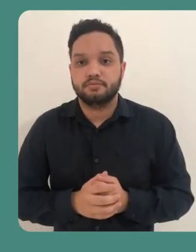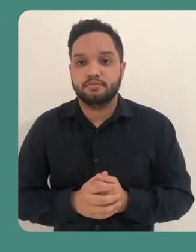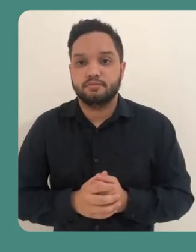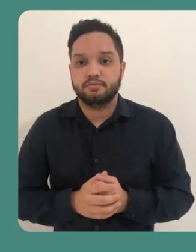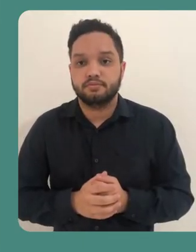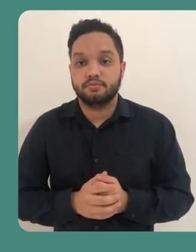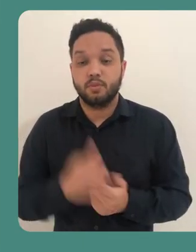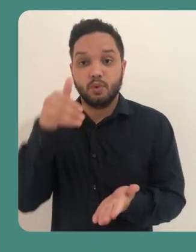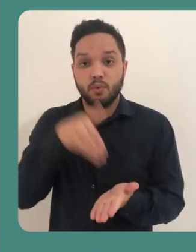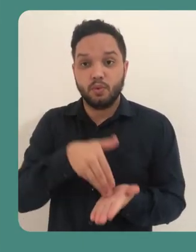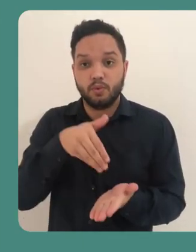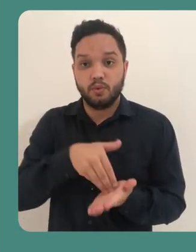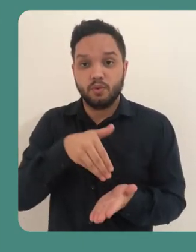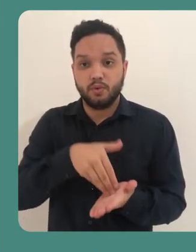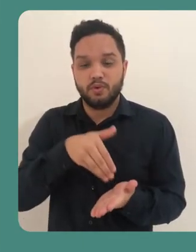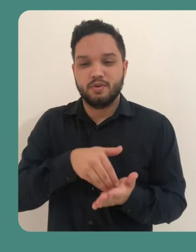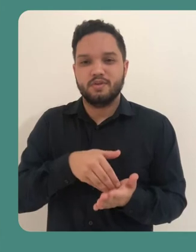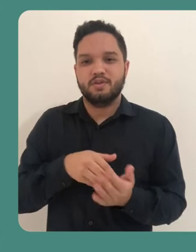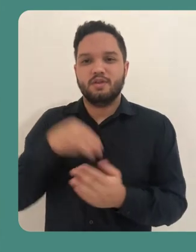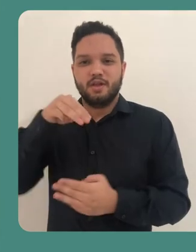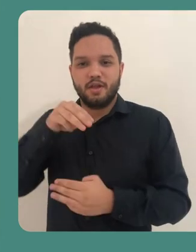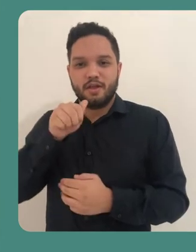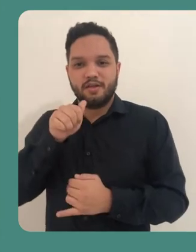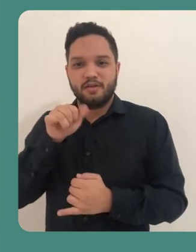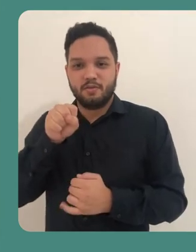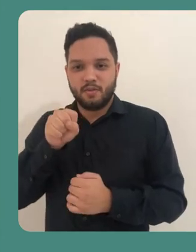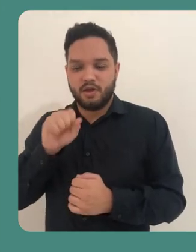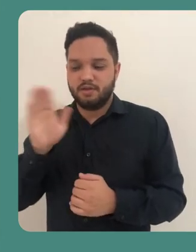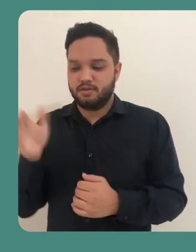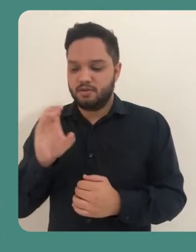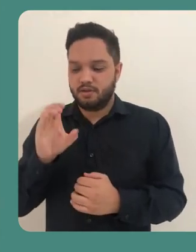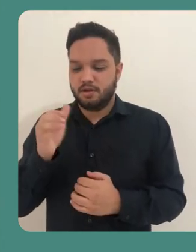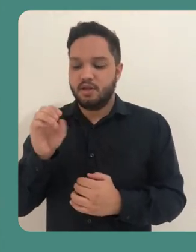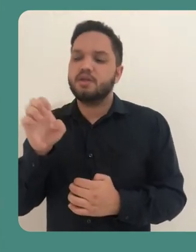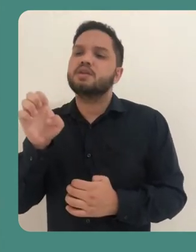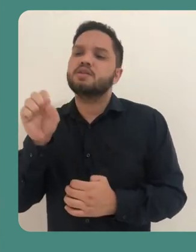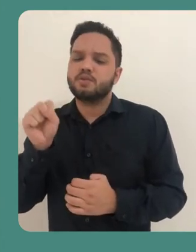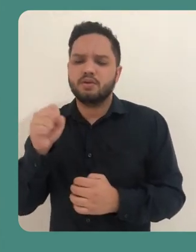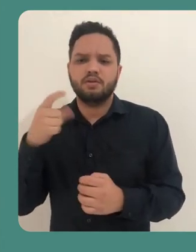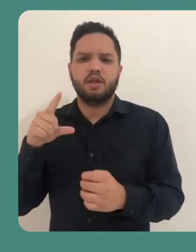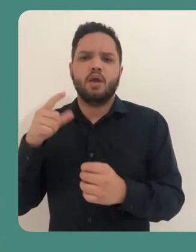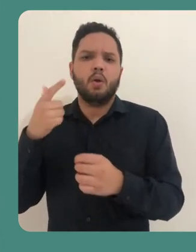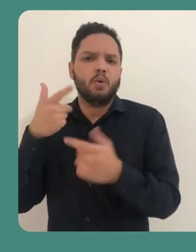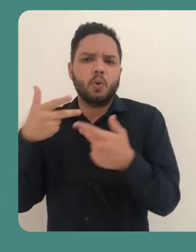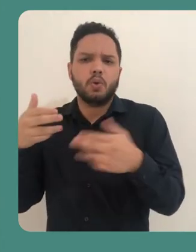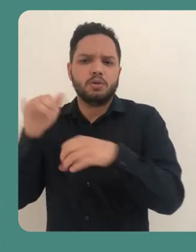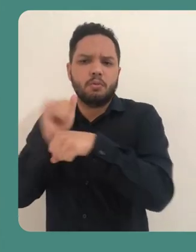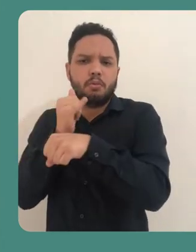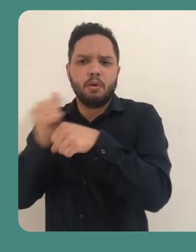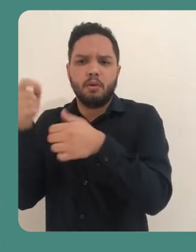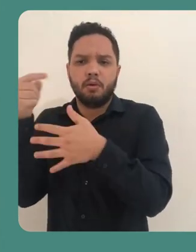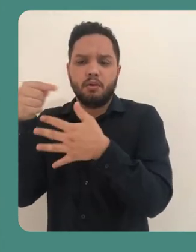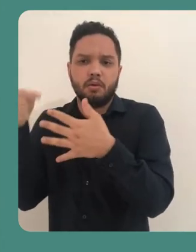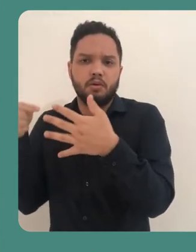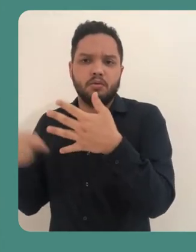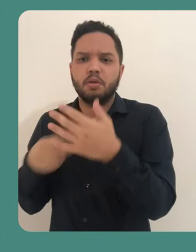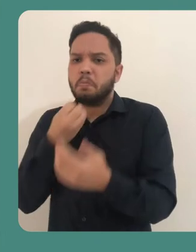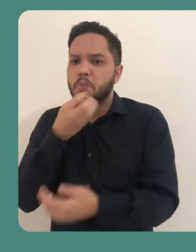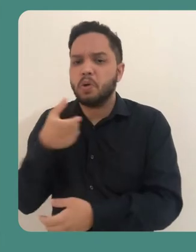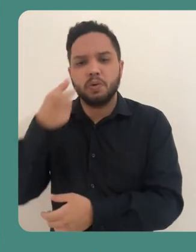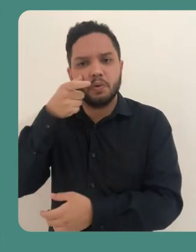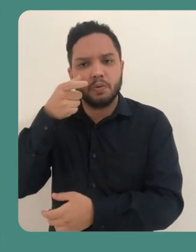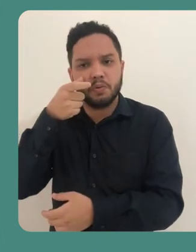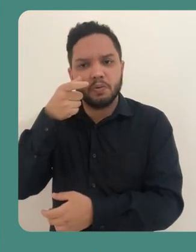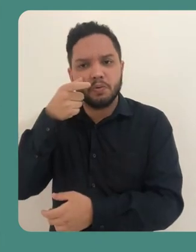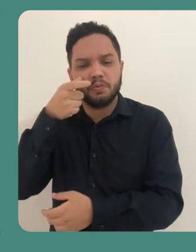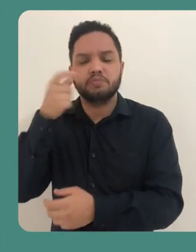E, por último, aqui em Mais Ações, é onde encontramos outras funcionalidades muito interessantes do JITSE.